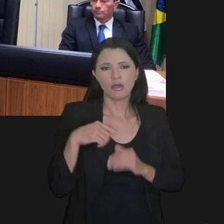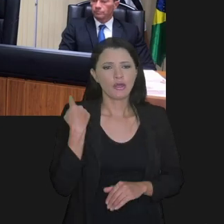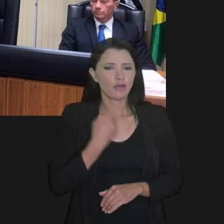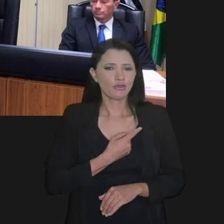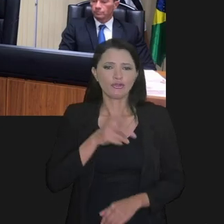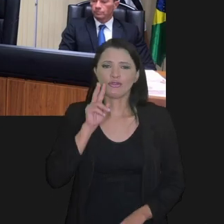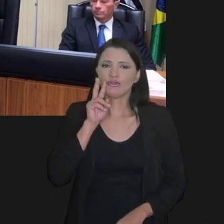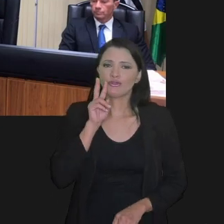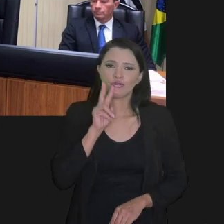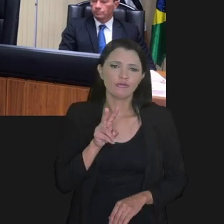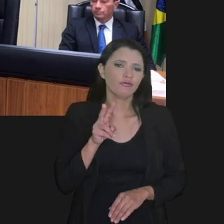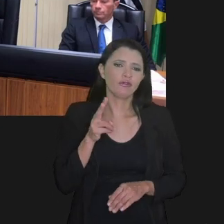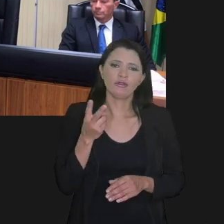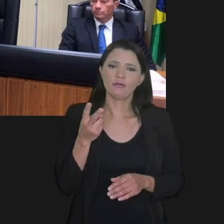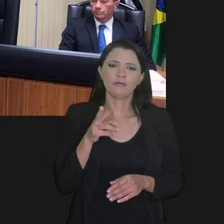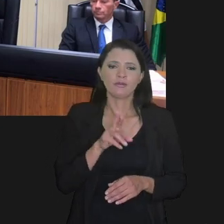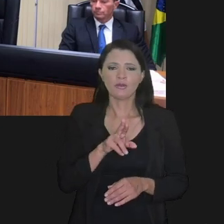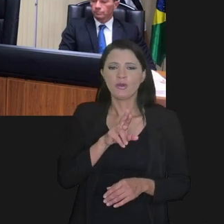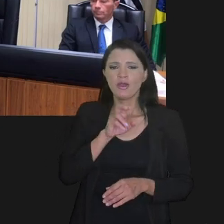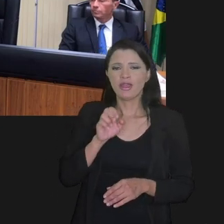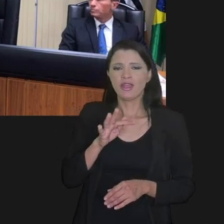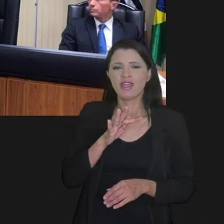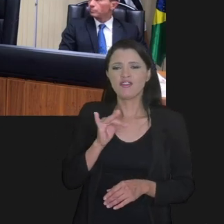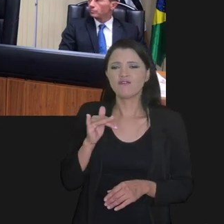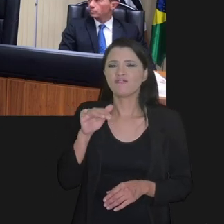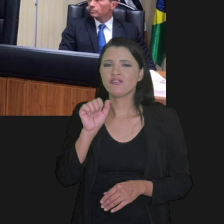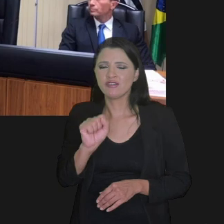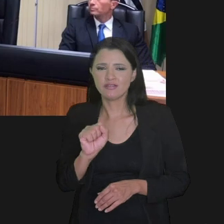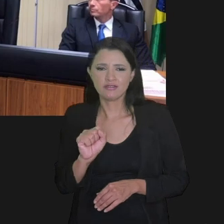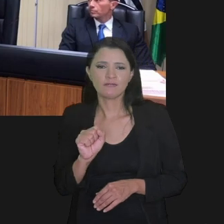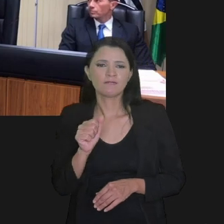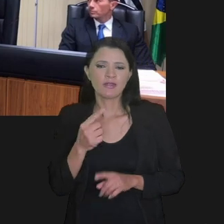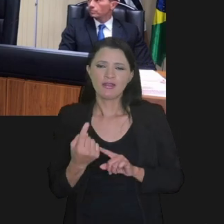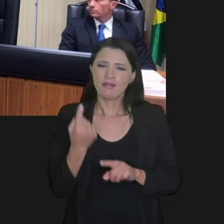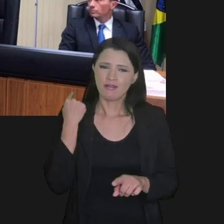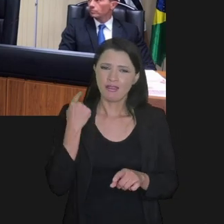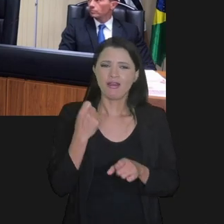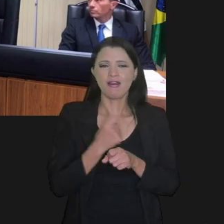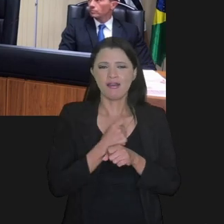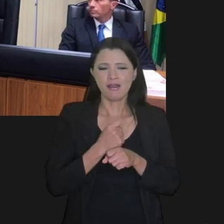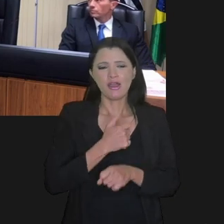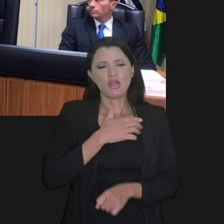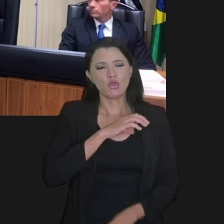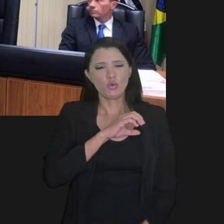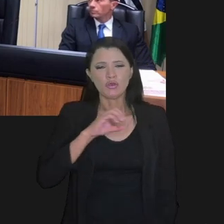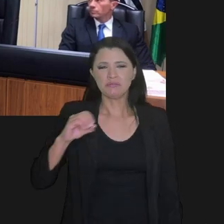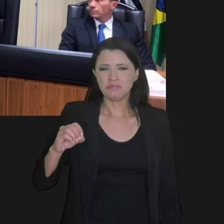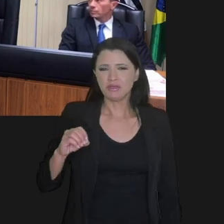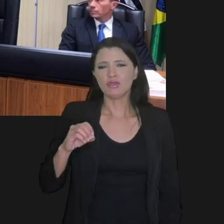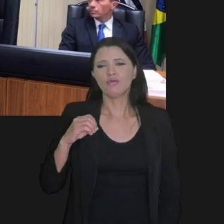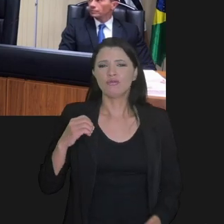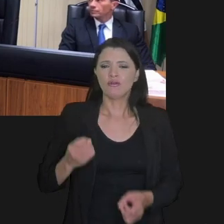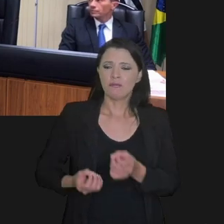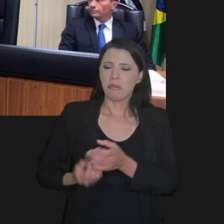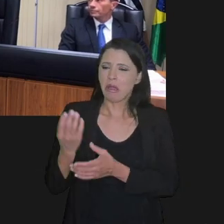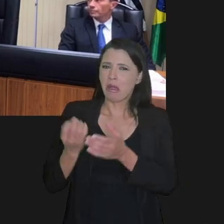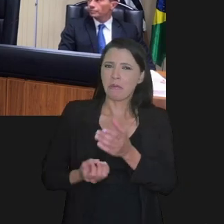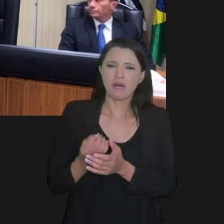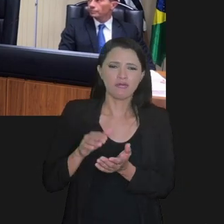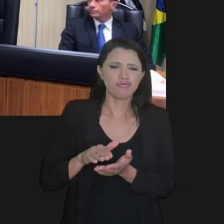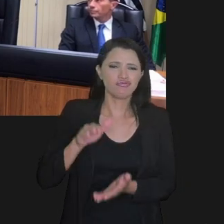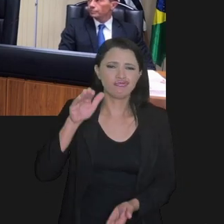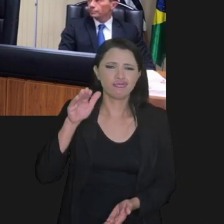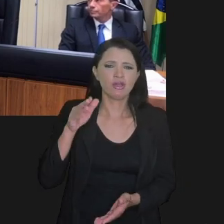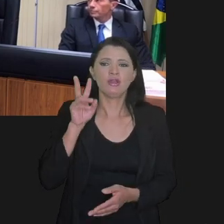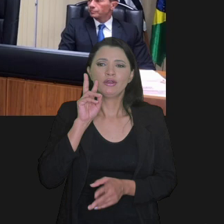duradoura, coisa que a gente não via nos refis. O doutor Sandro falou do refis desde 2000, uma série de refis